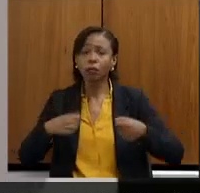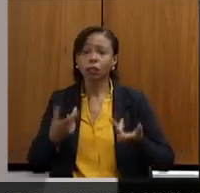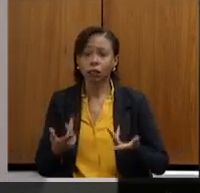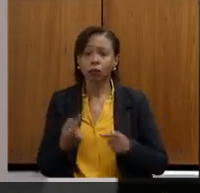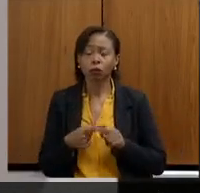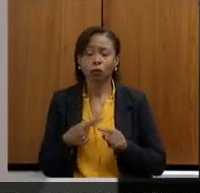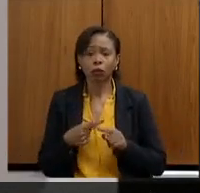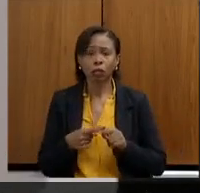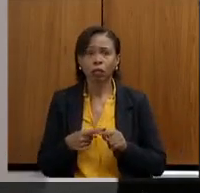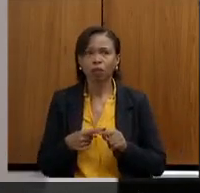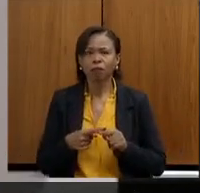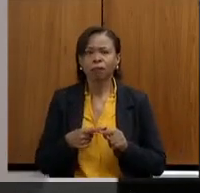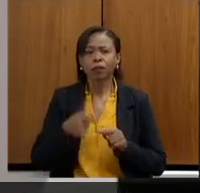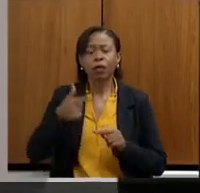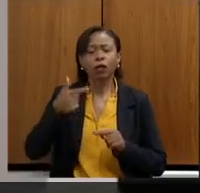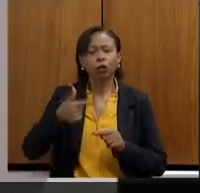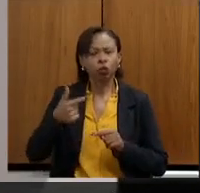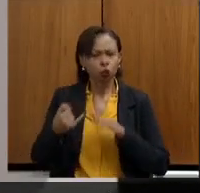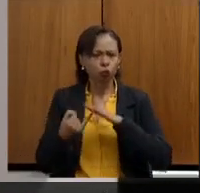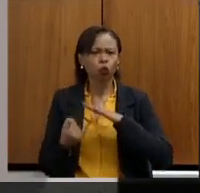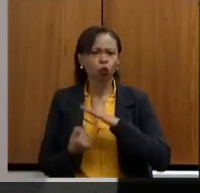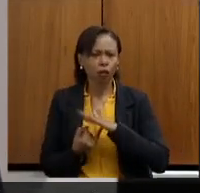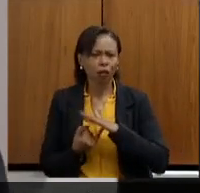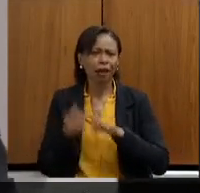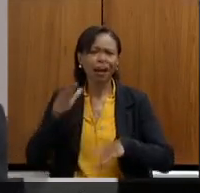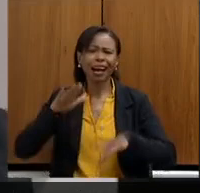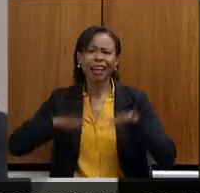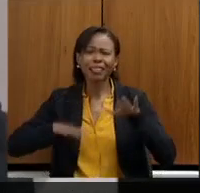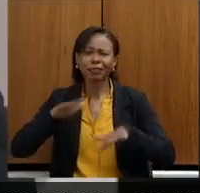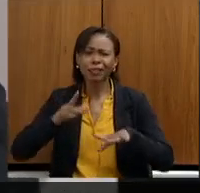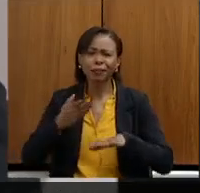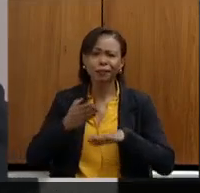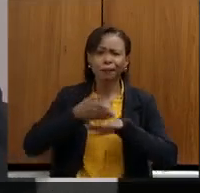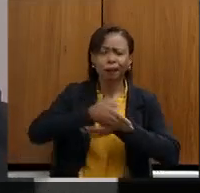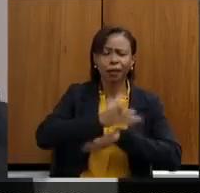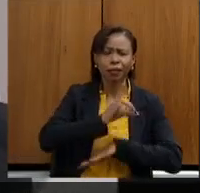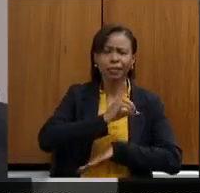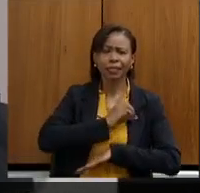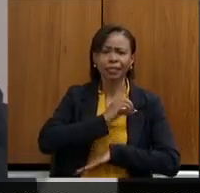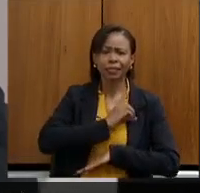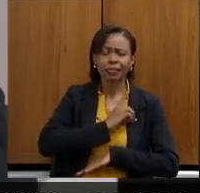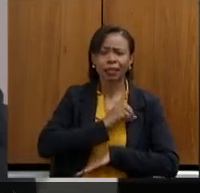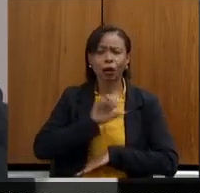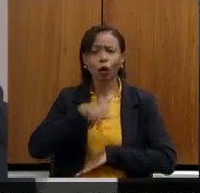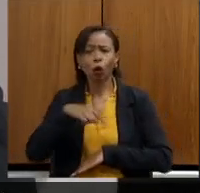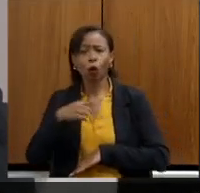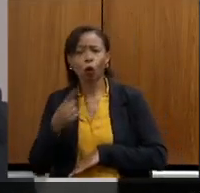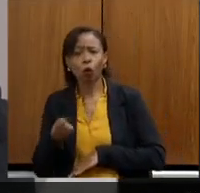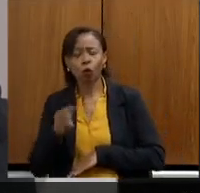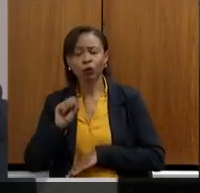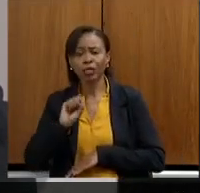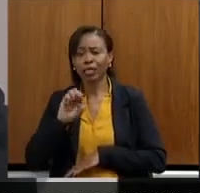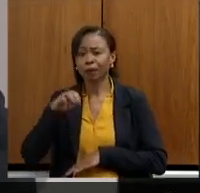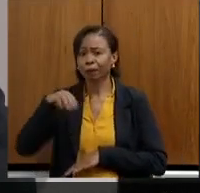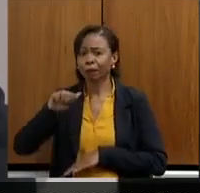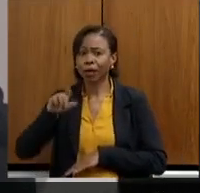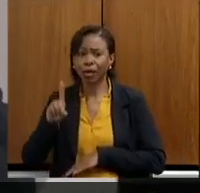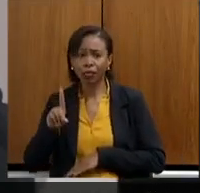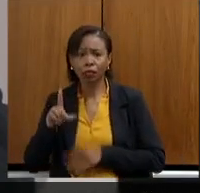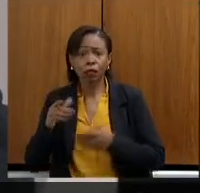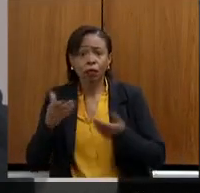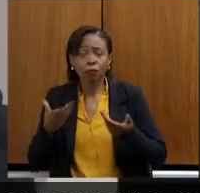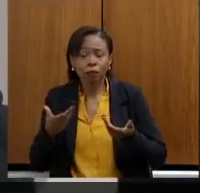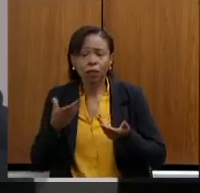de vez em quando vai o Detran ou vai a CEMAD, que é a fonte arrecadadora e esse dinheiro não volta